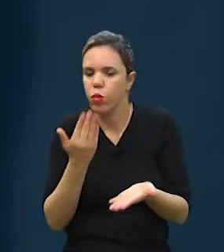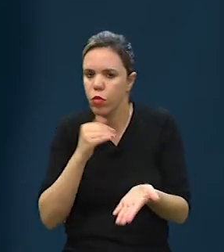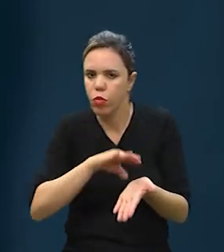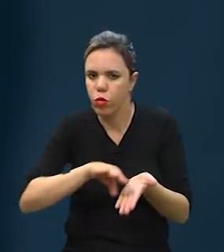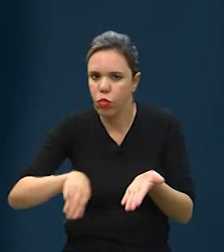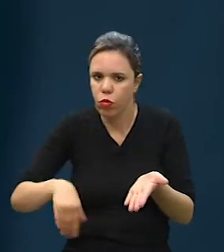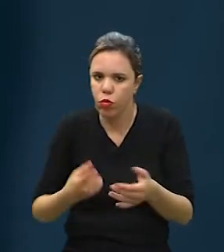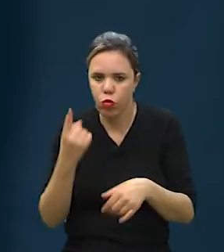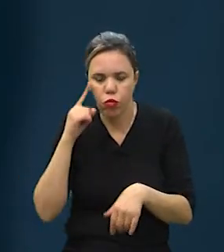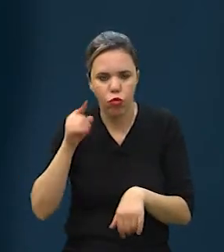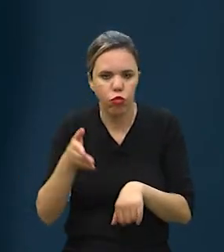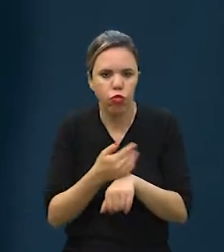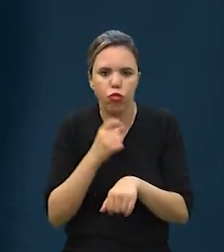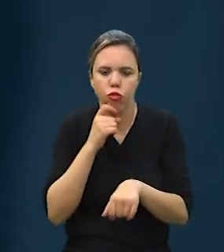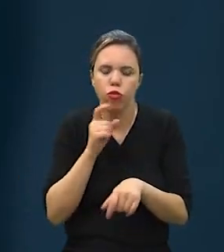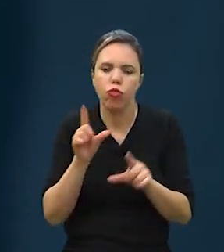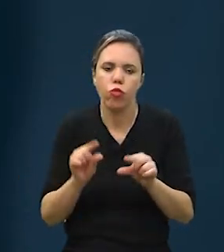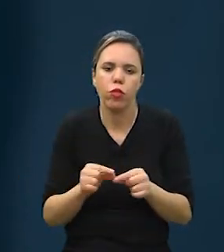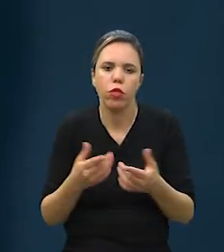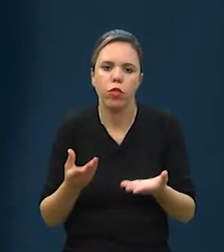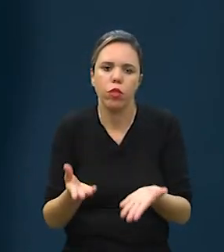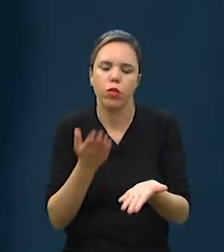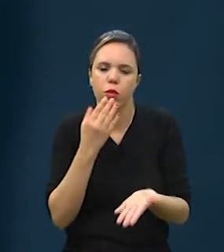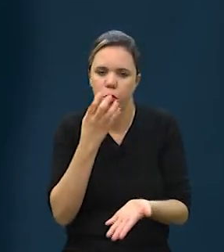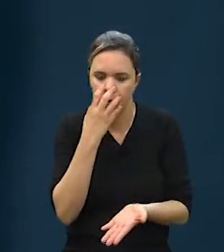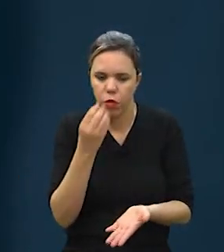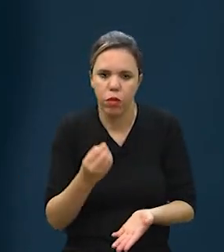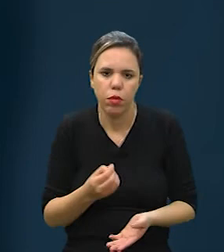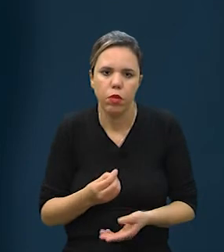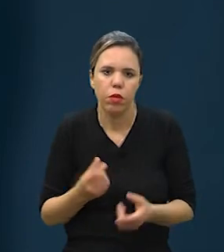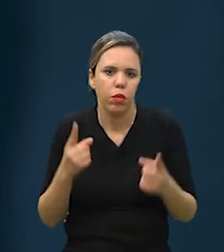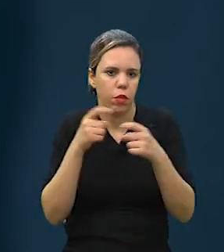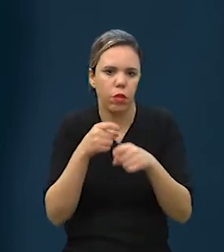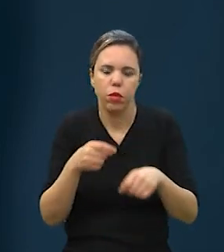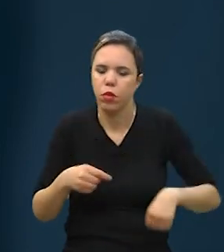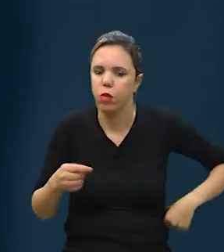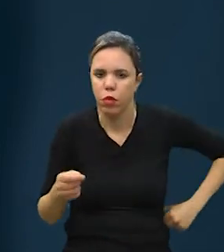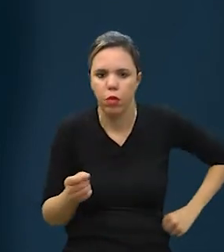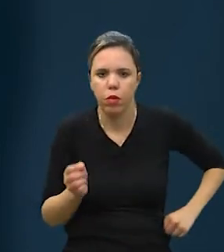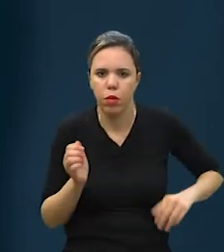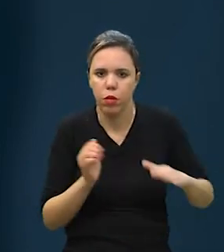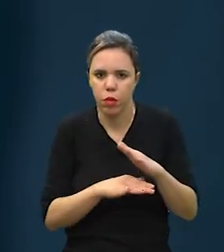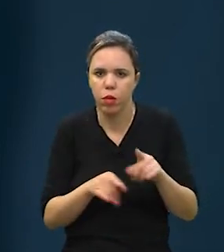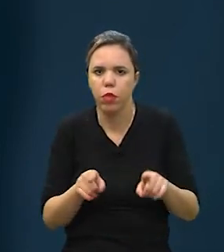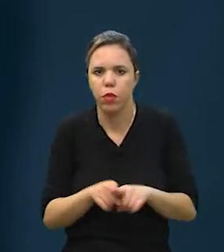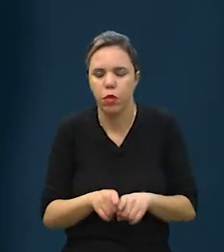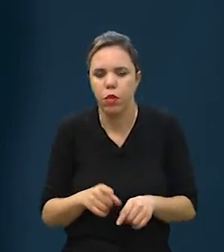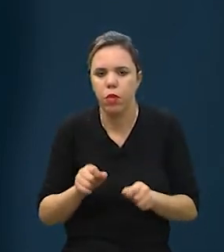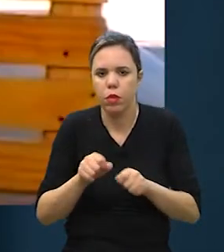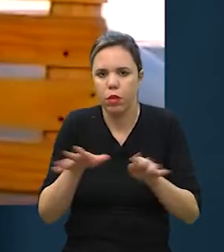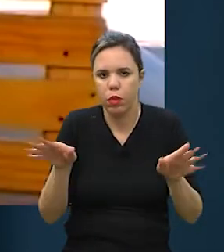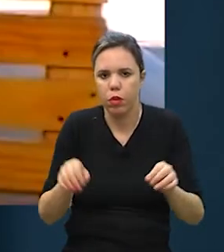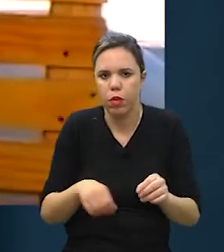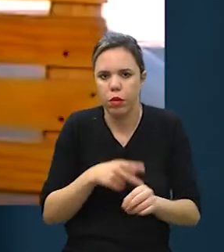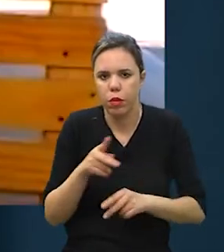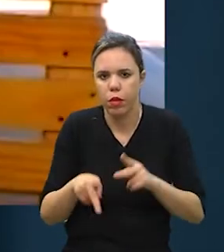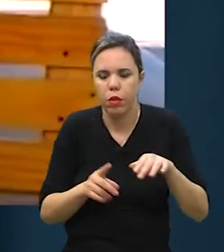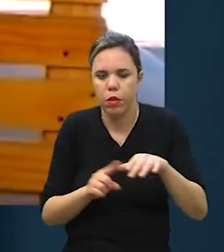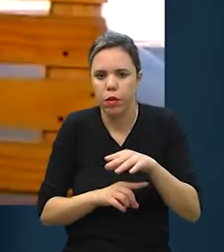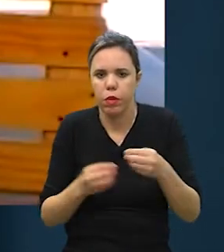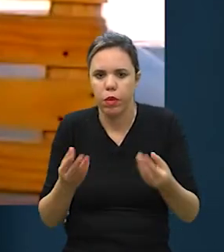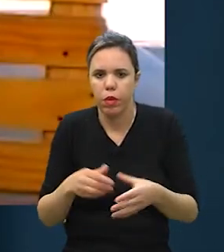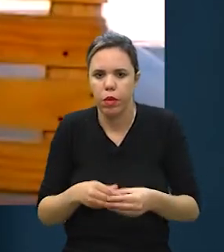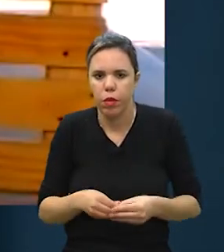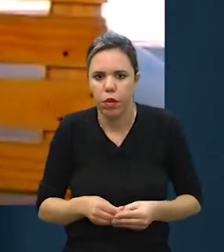de retirar um dia antes para descongelar e serve para o seu cachorro. Não tem dificuldade com armazenamento. A gente também distribui para o